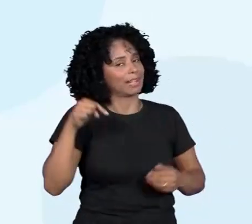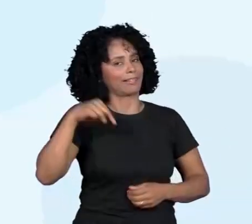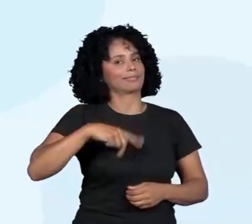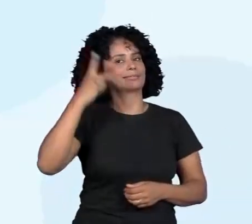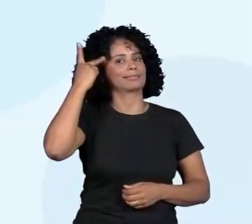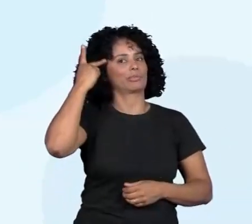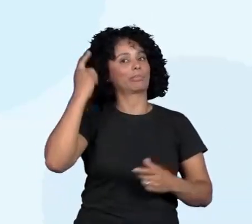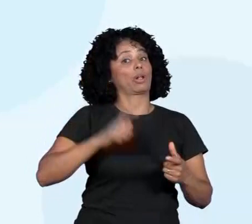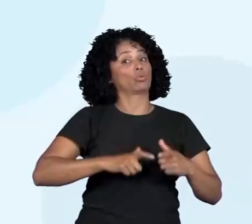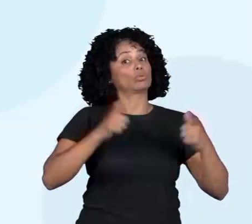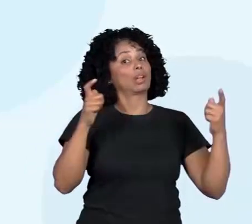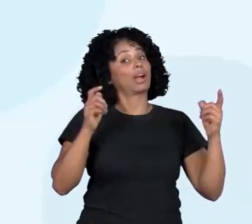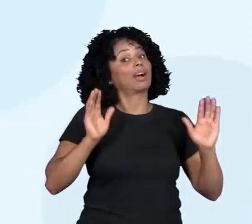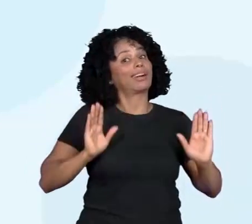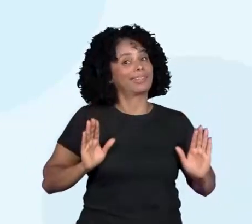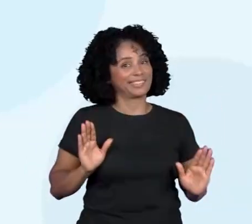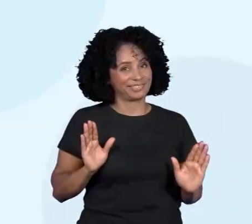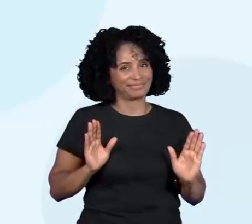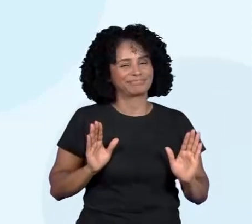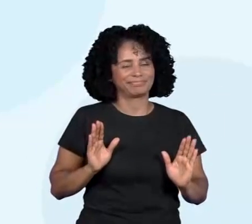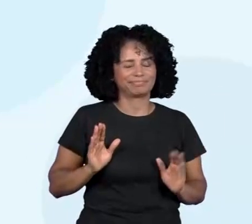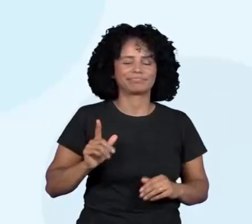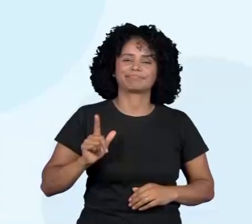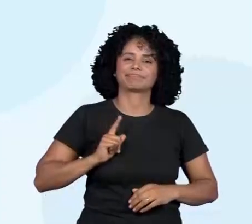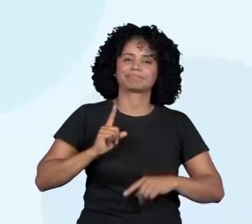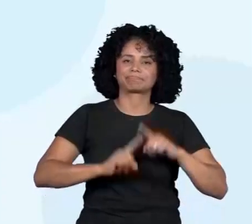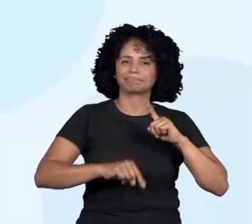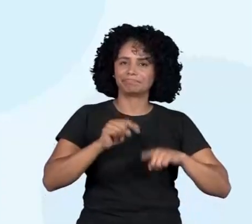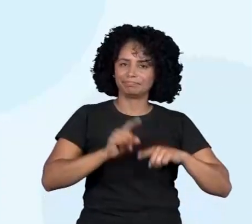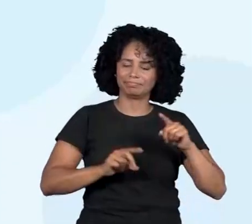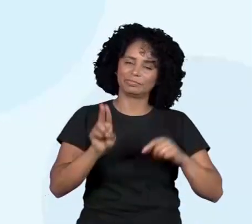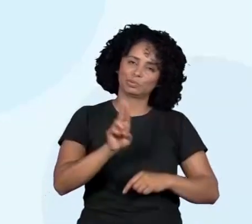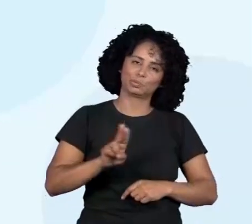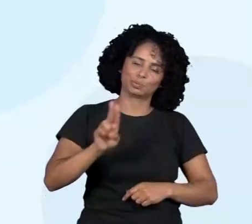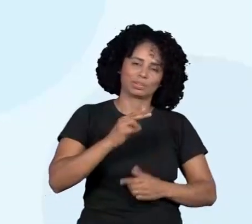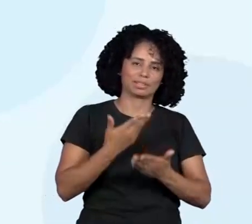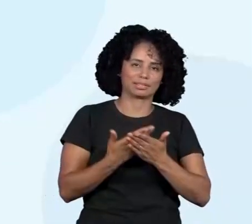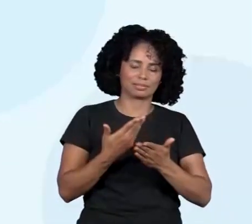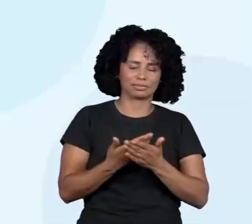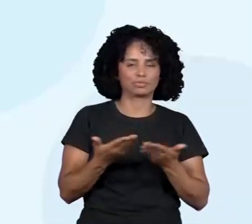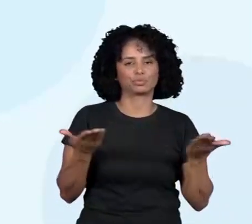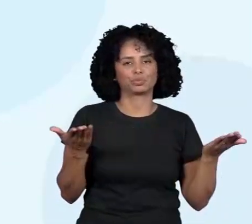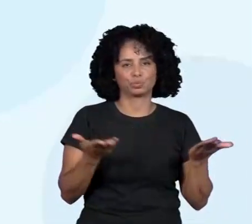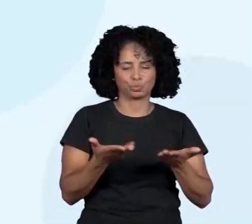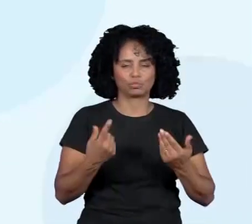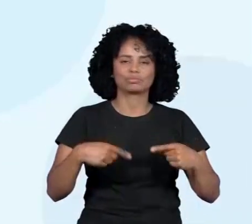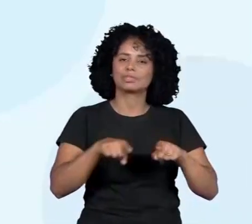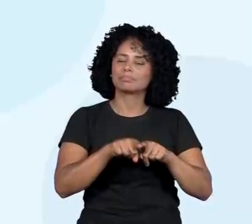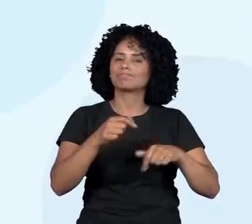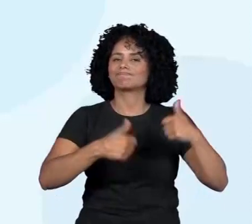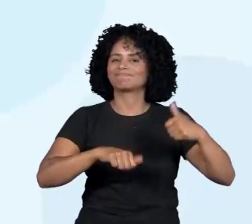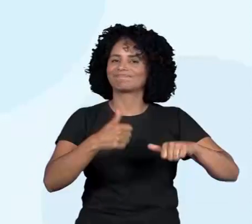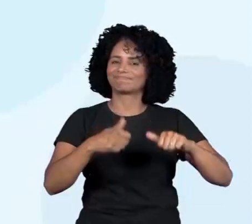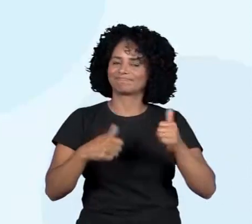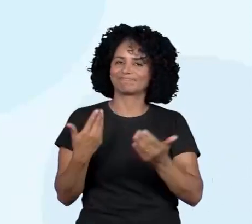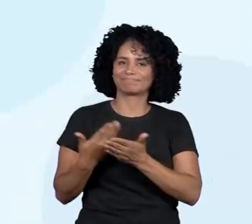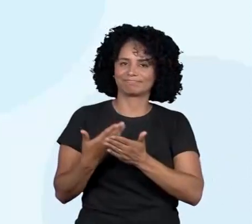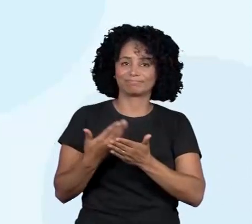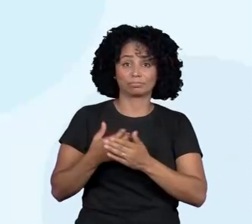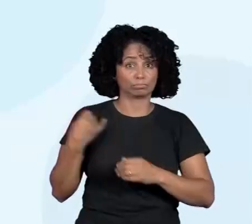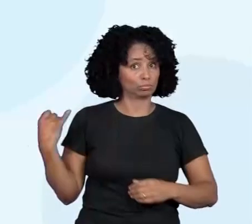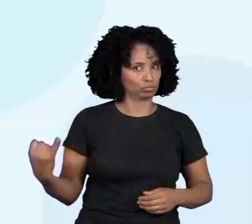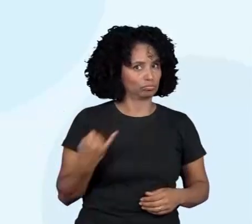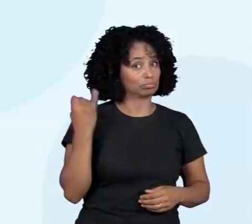muito grande, né? Aqui estão os materiais utilizados na aula de hoje, bem como o nosso formulário de avaliação, que é muito